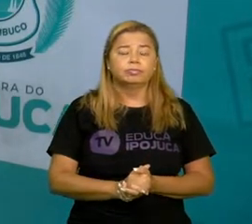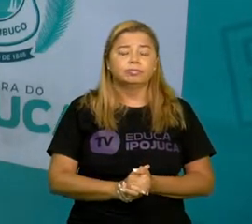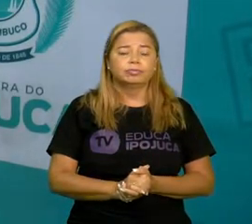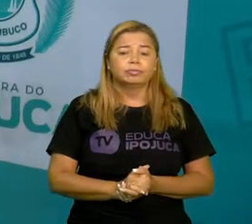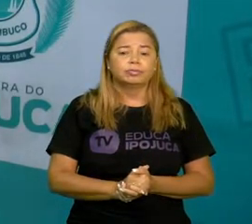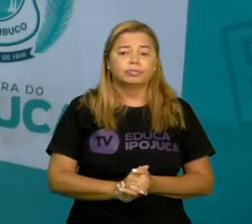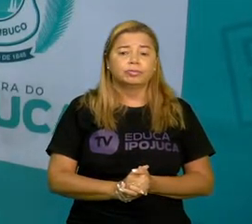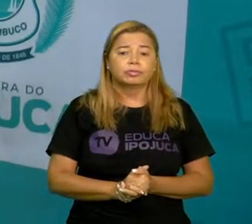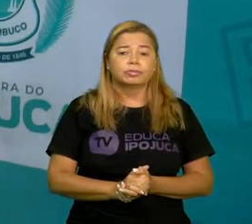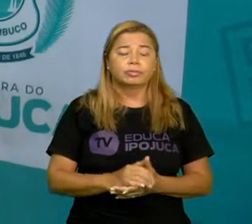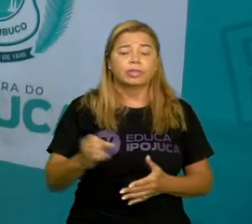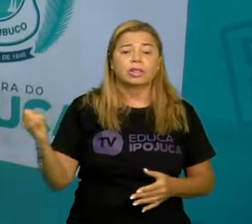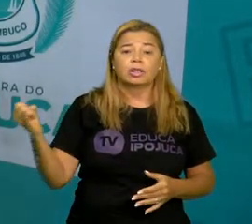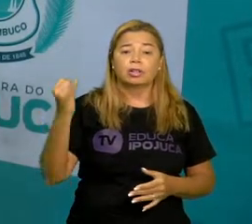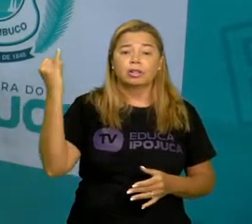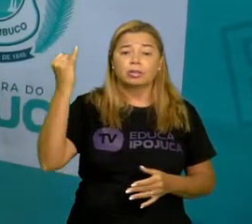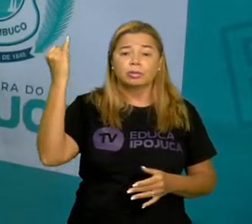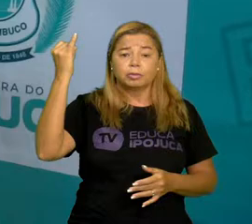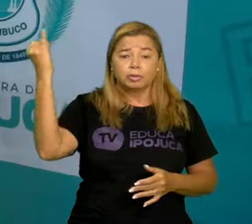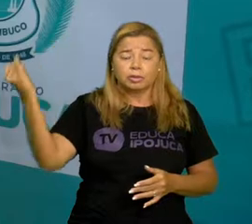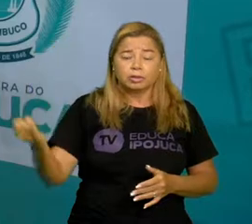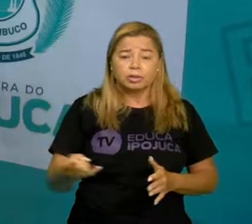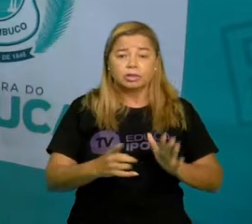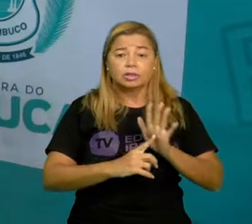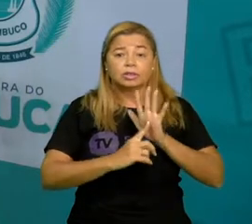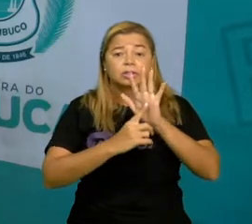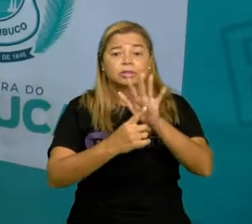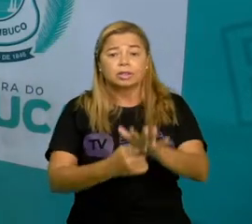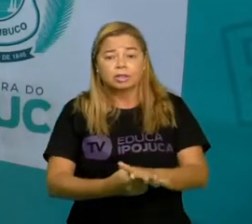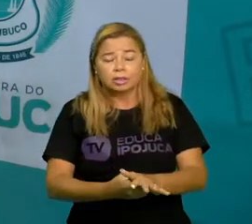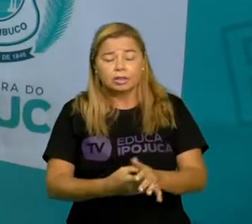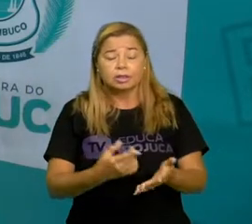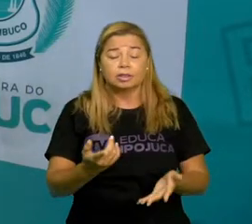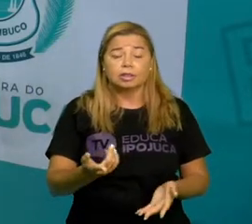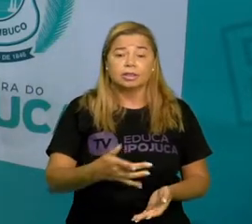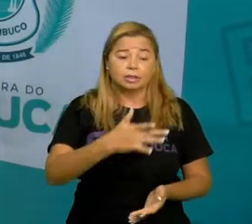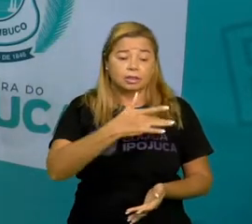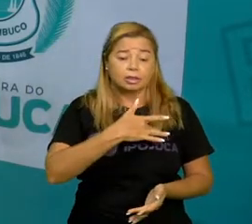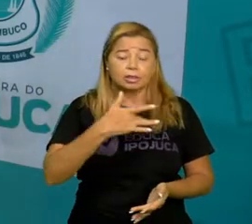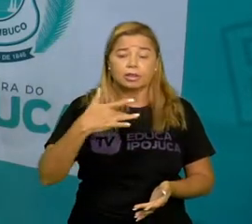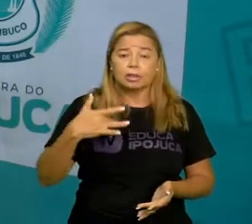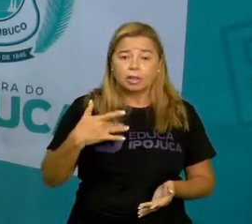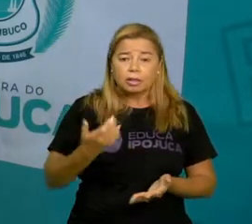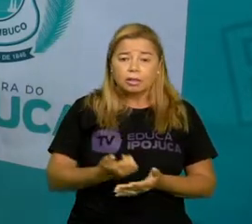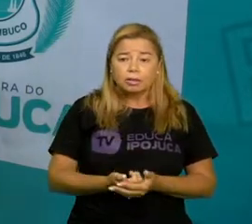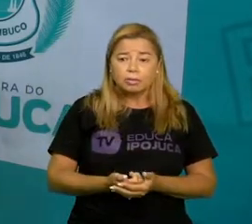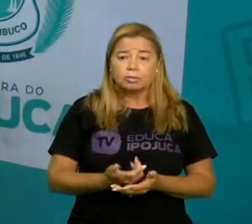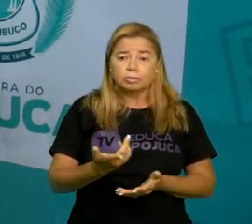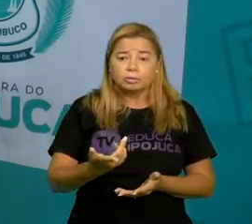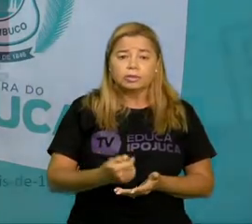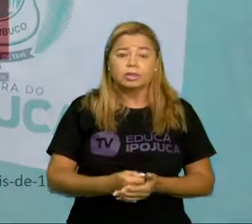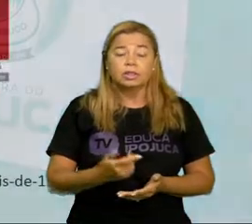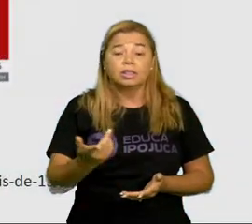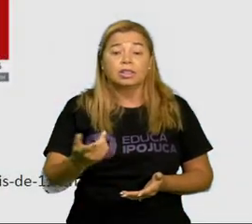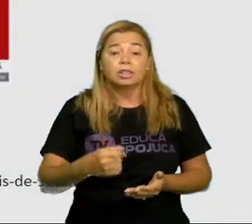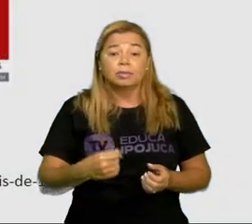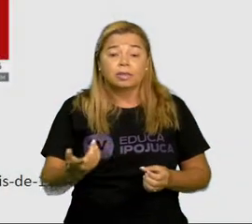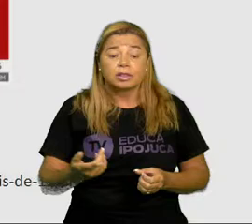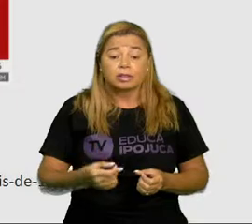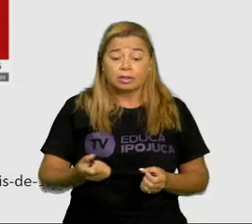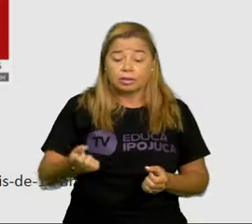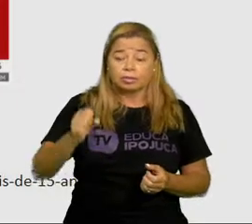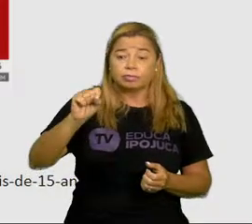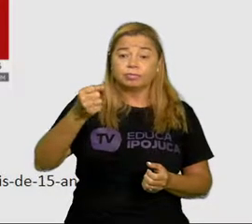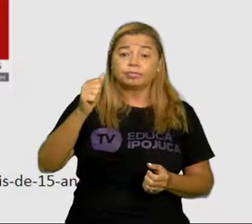É um importante indicador da qualidade dos serviços de saúde, o saneamento básico. Olha como tinha falou, saneamento